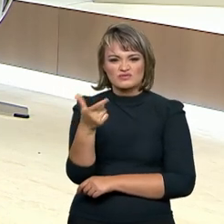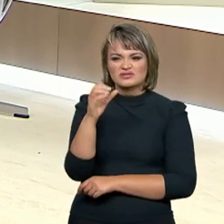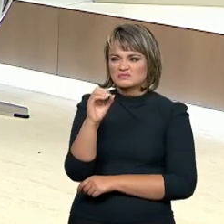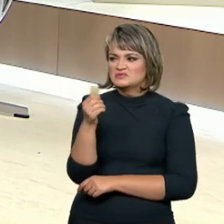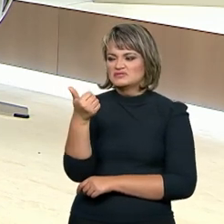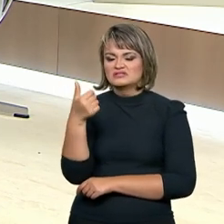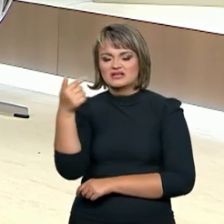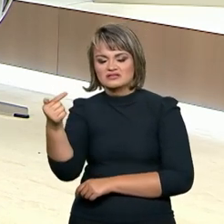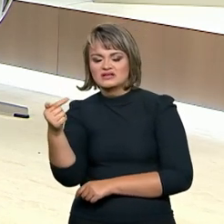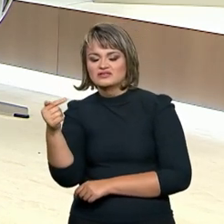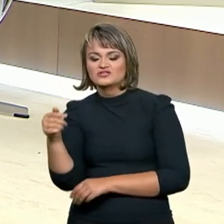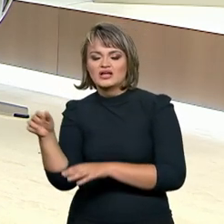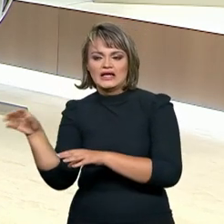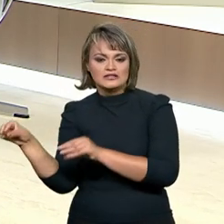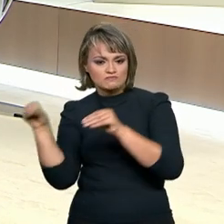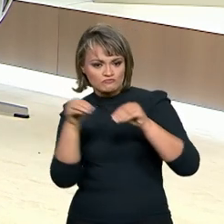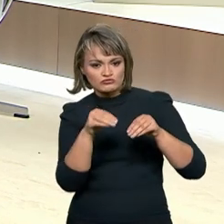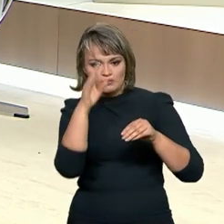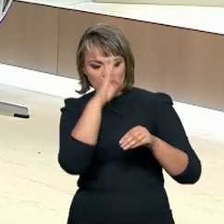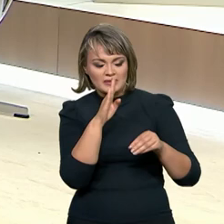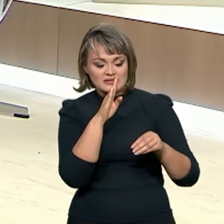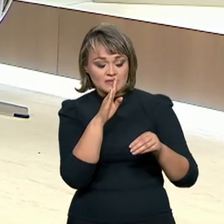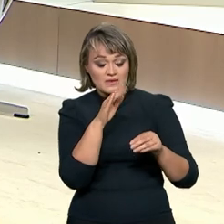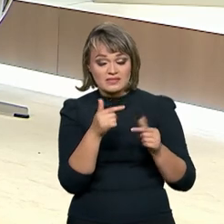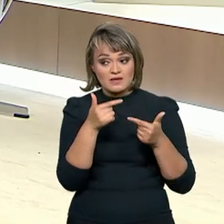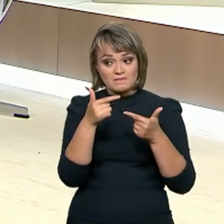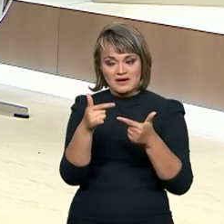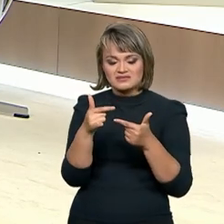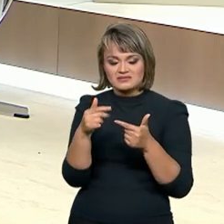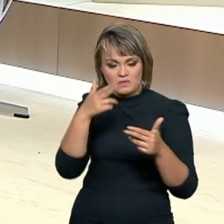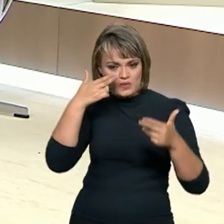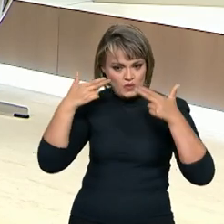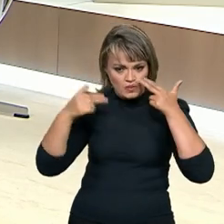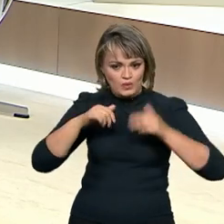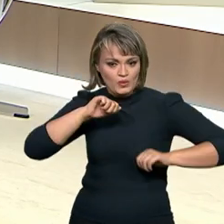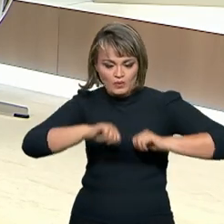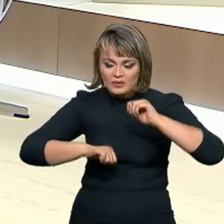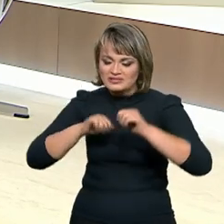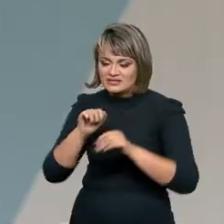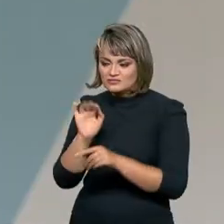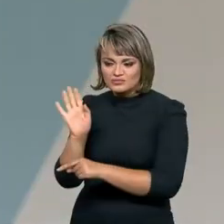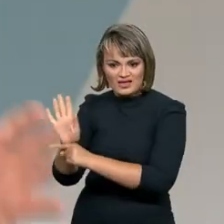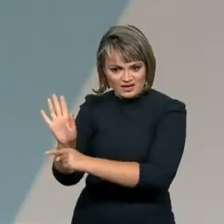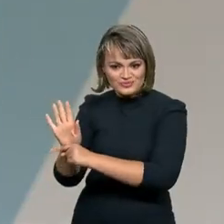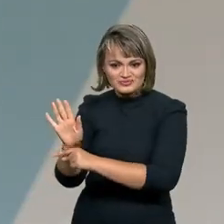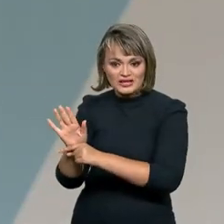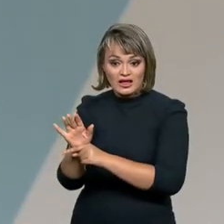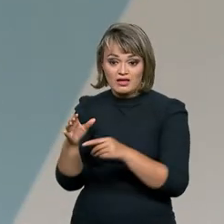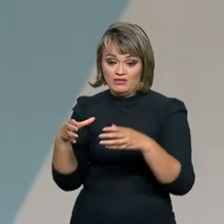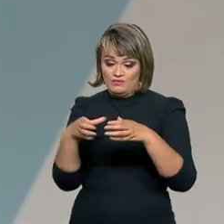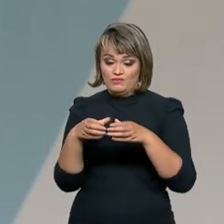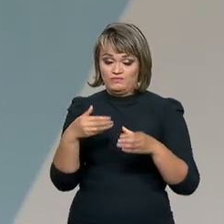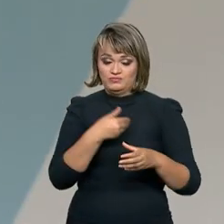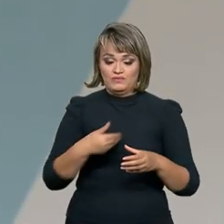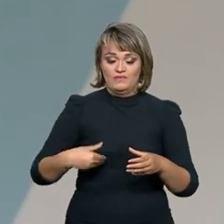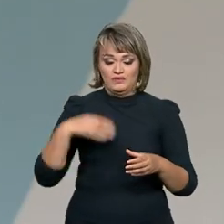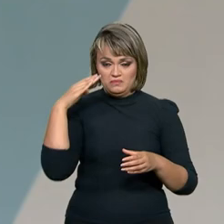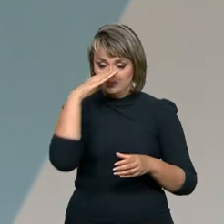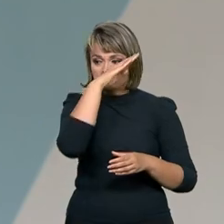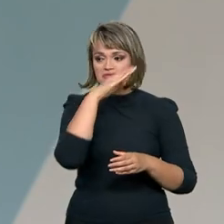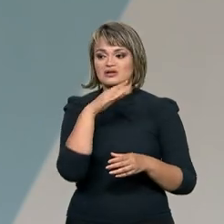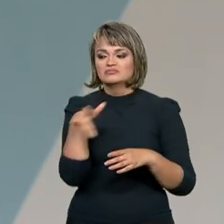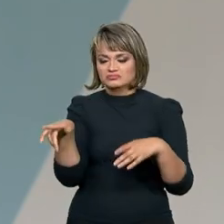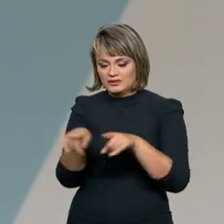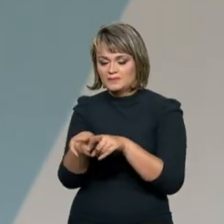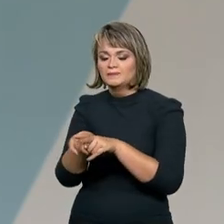Existe a Operação Acolhida, que ganhou marcha com o governo do presidente Jair Bolsonaro e a Secretaria Nacional de Proteção Global,